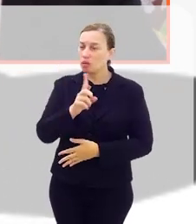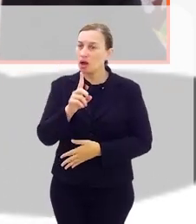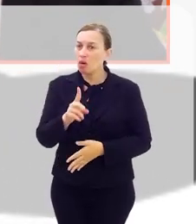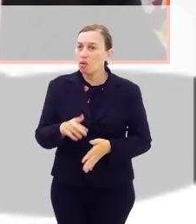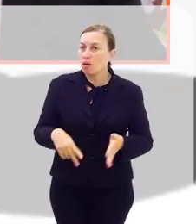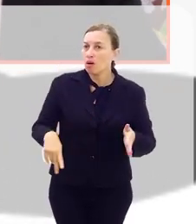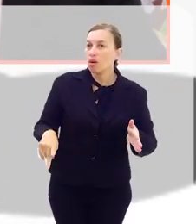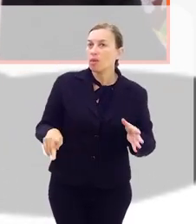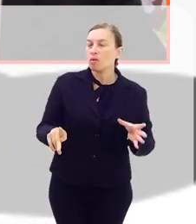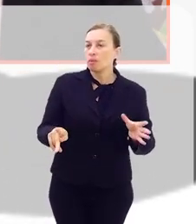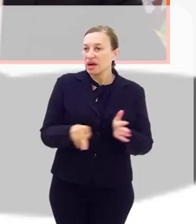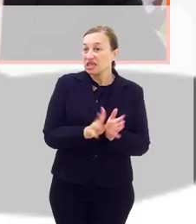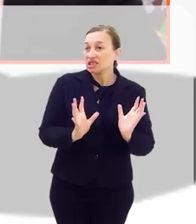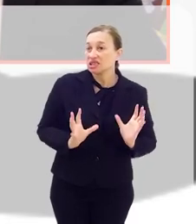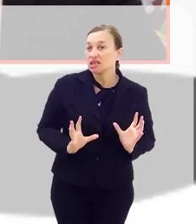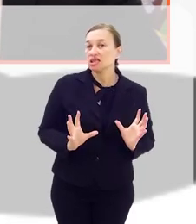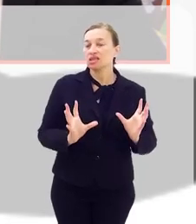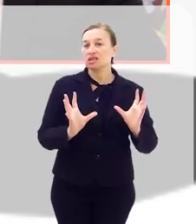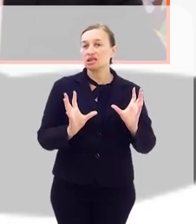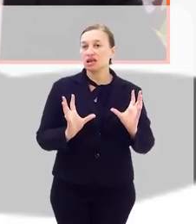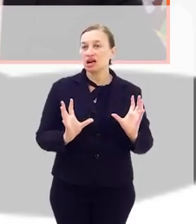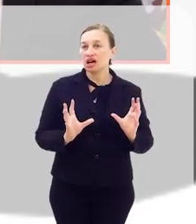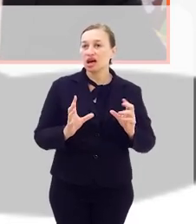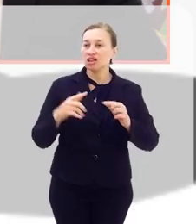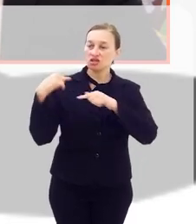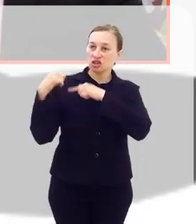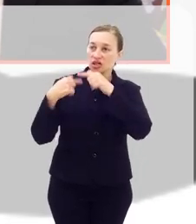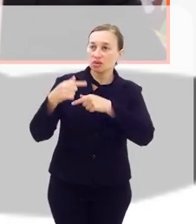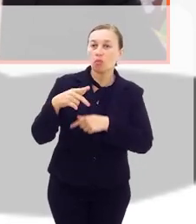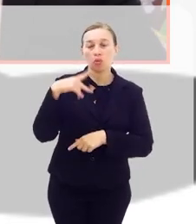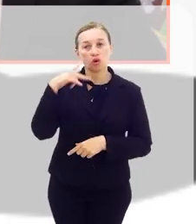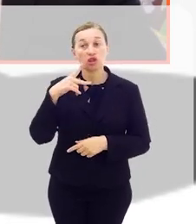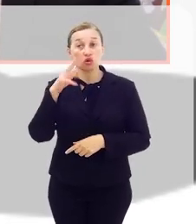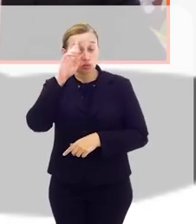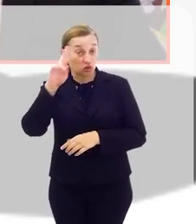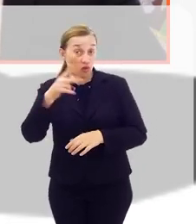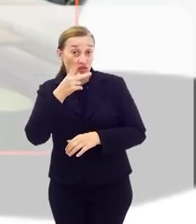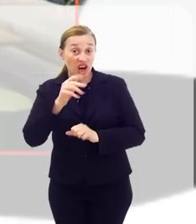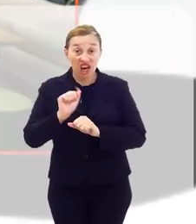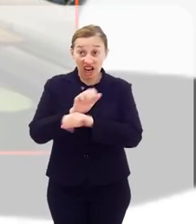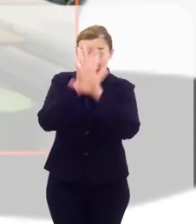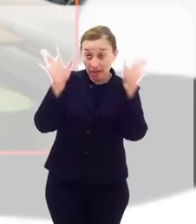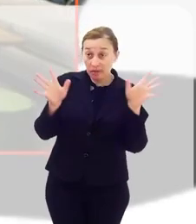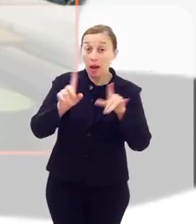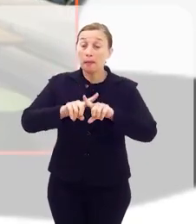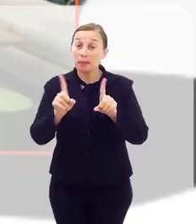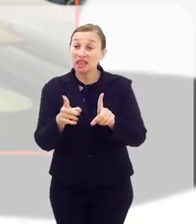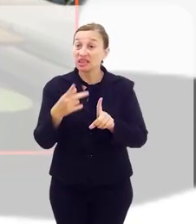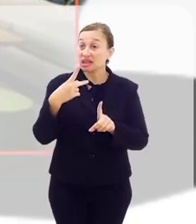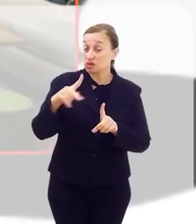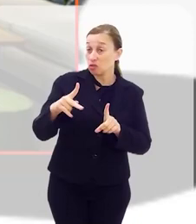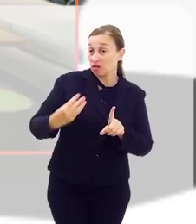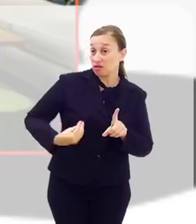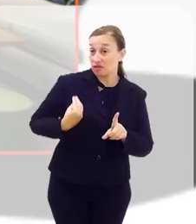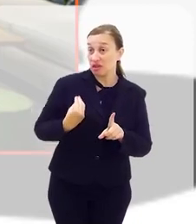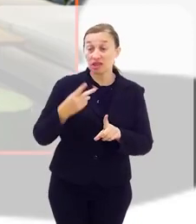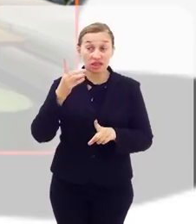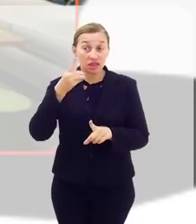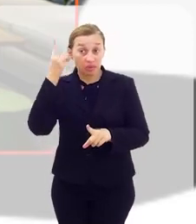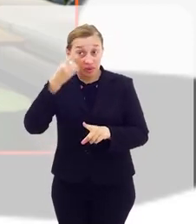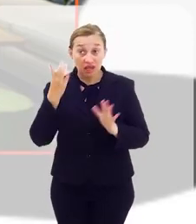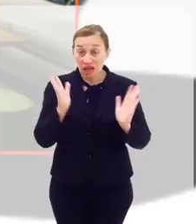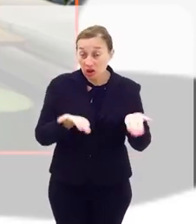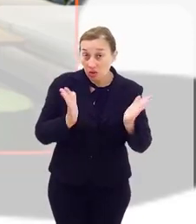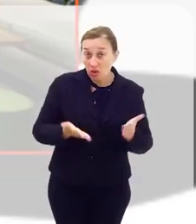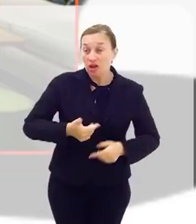é oriundo da classe política, como o senhor fala claramente. Agora, nessa sua vida pública, o